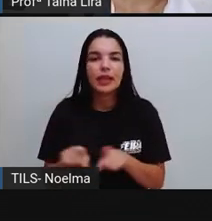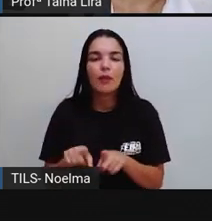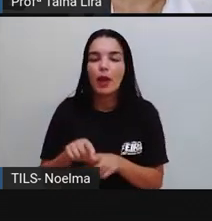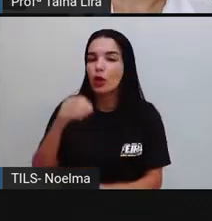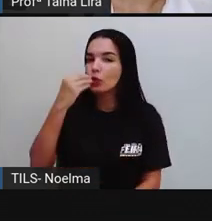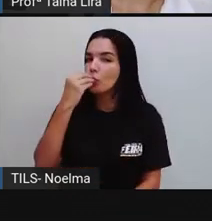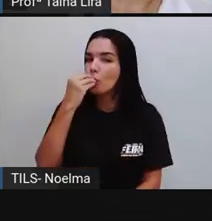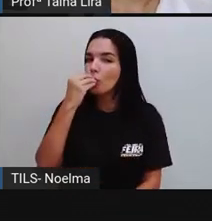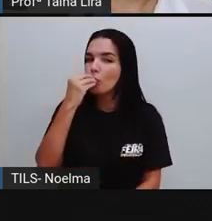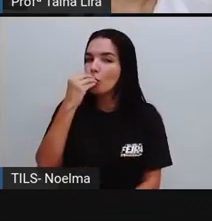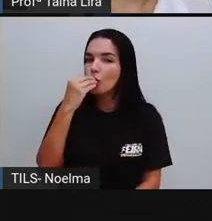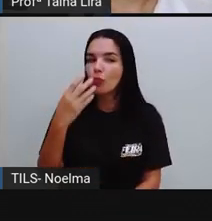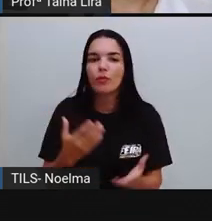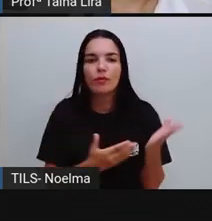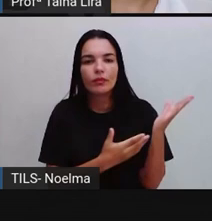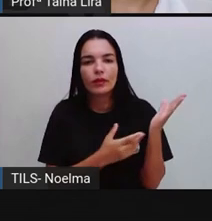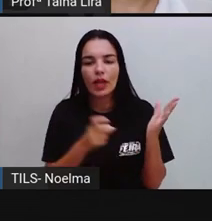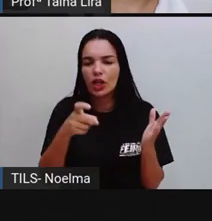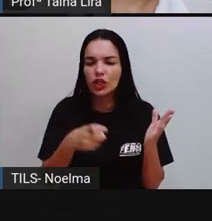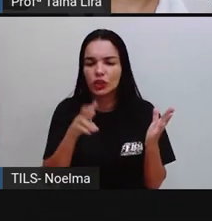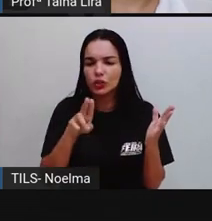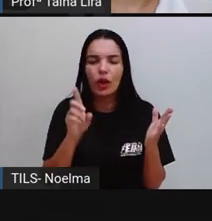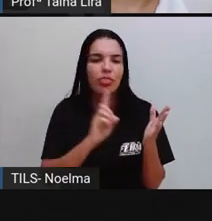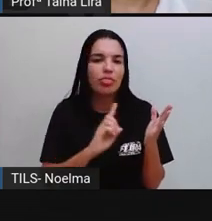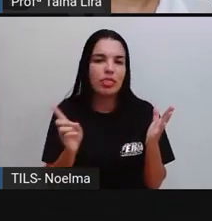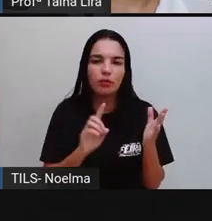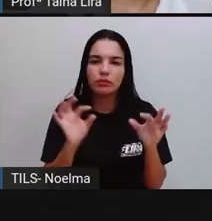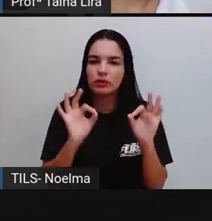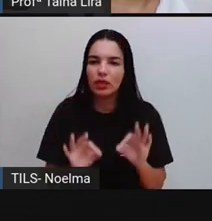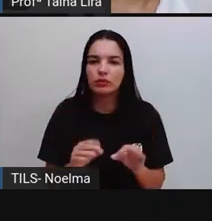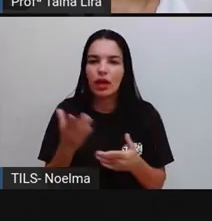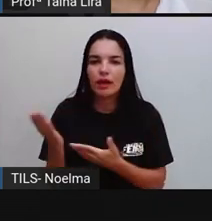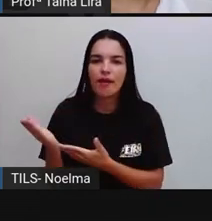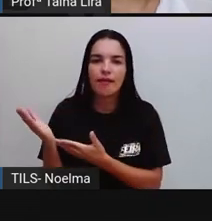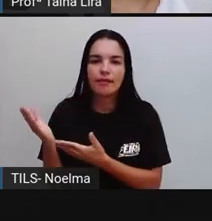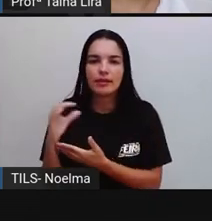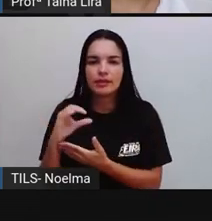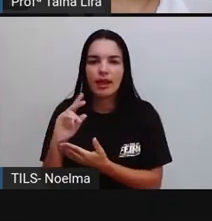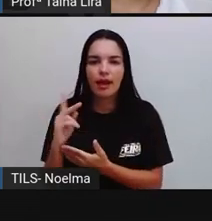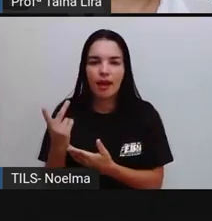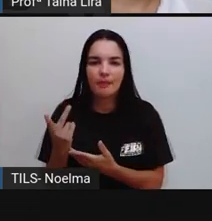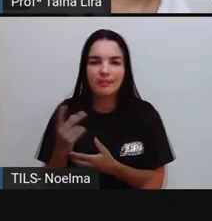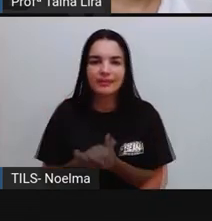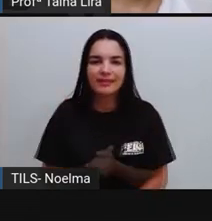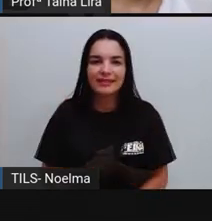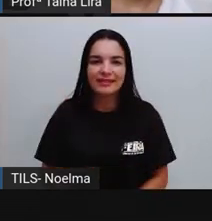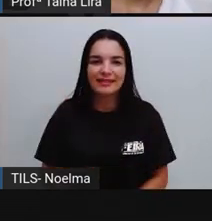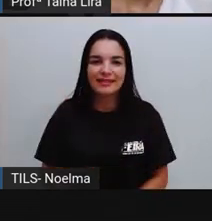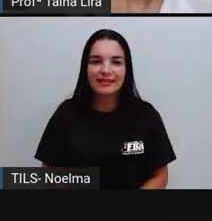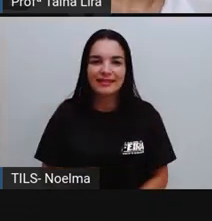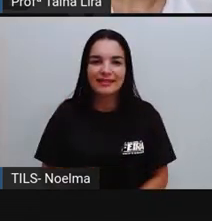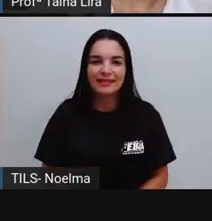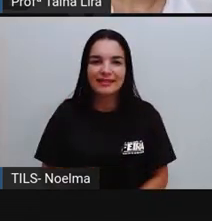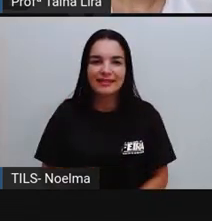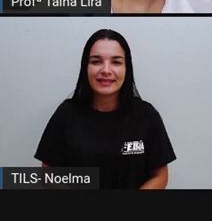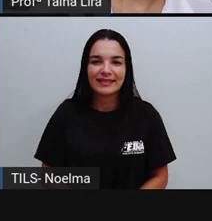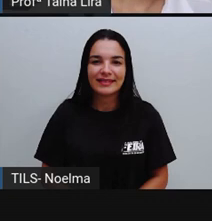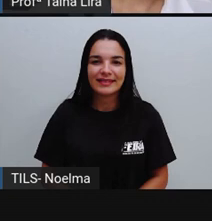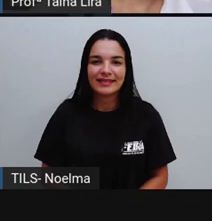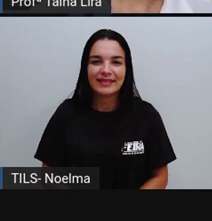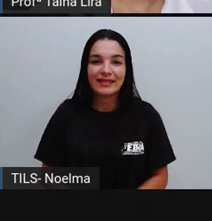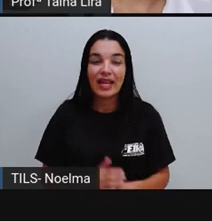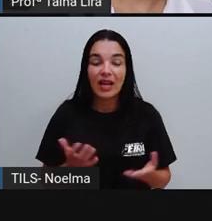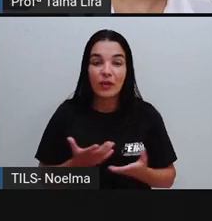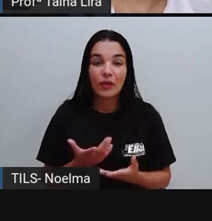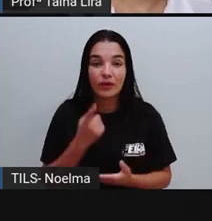Chupeta, Também tá escrito aí com X, Ó, Mas é com CH, Então vamos lá, Segundo